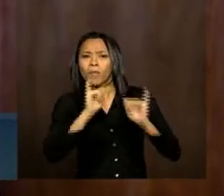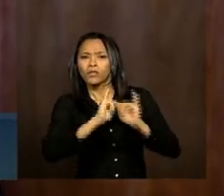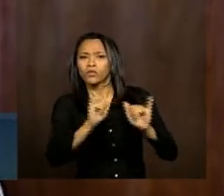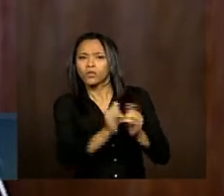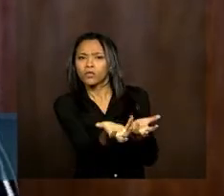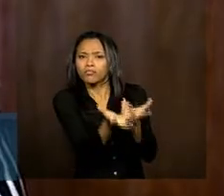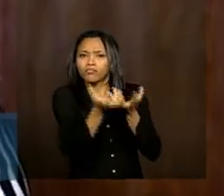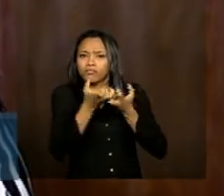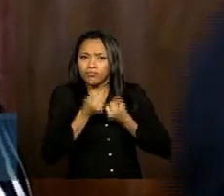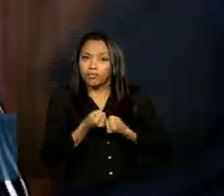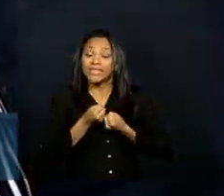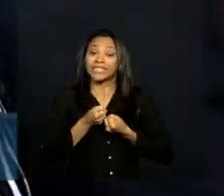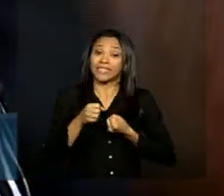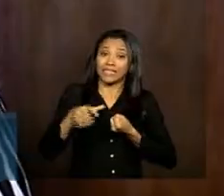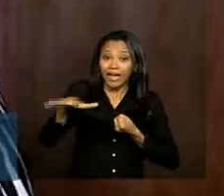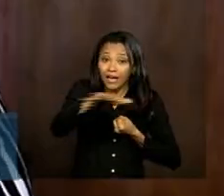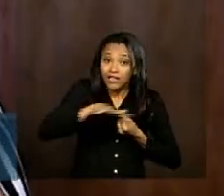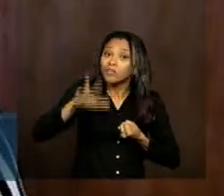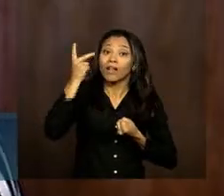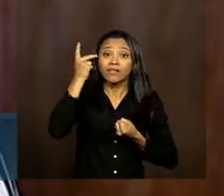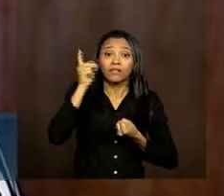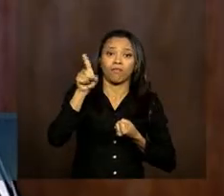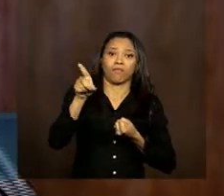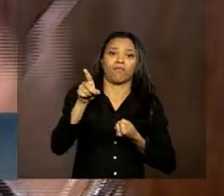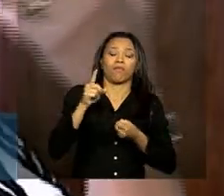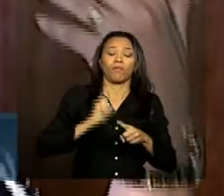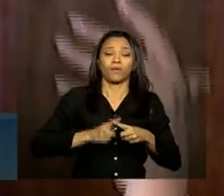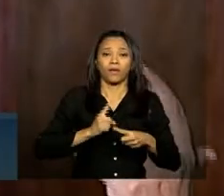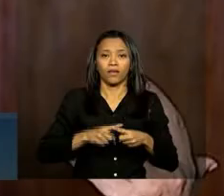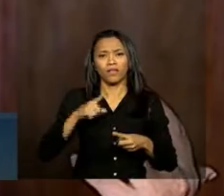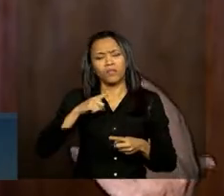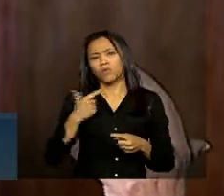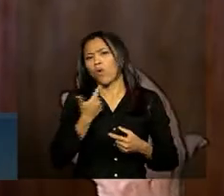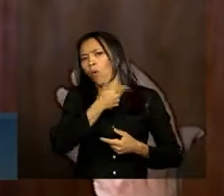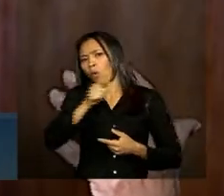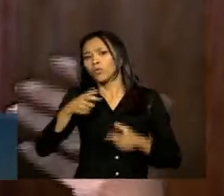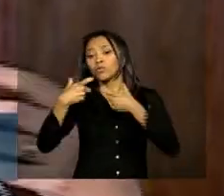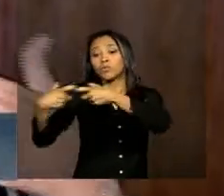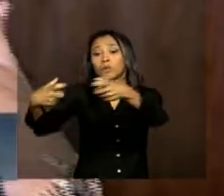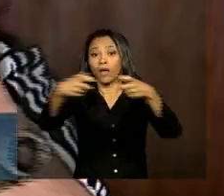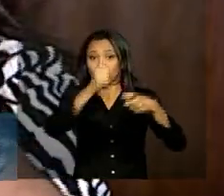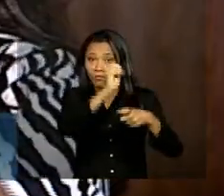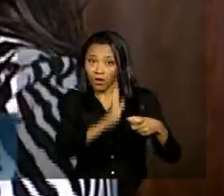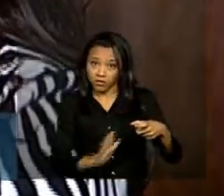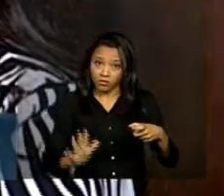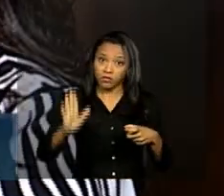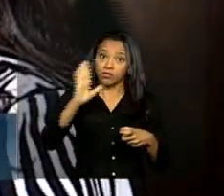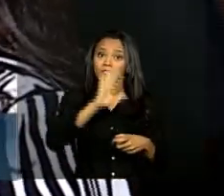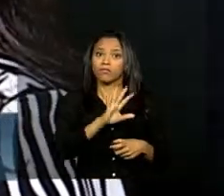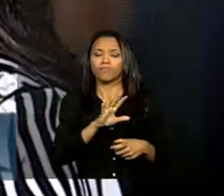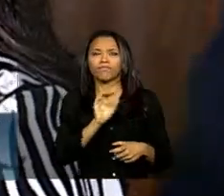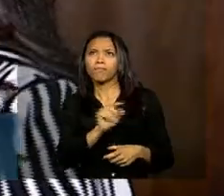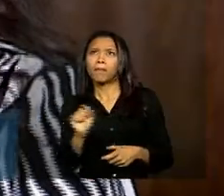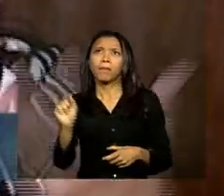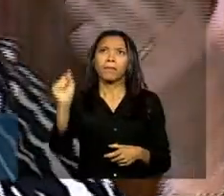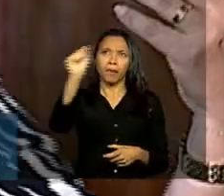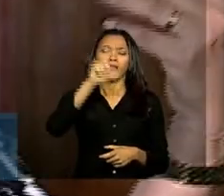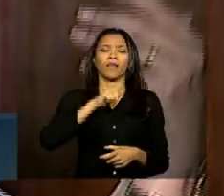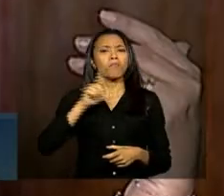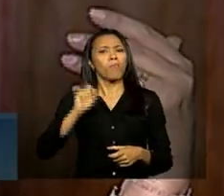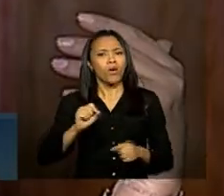regiões de hortifruti porque nós temos outras regiões do país que podem ser estimuladas